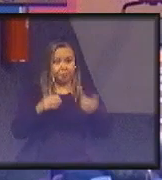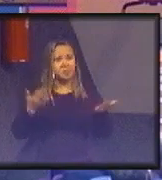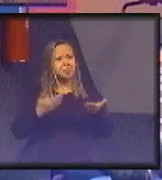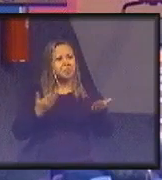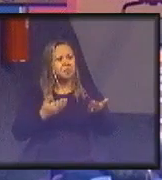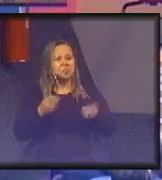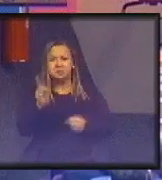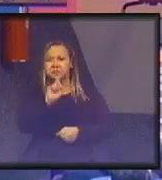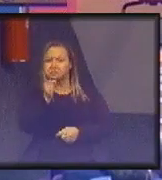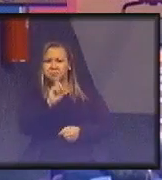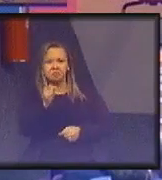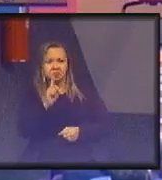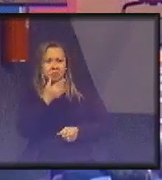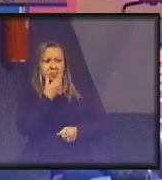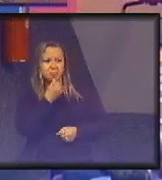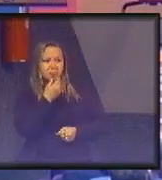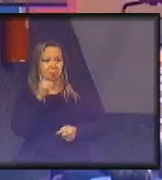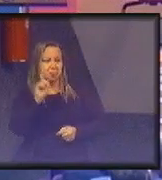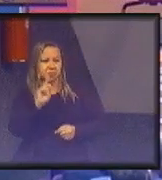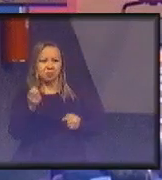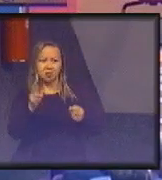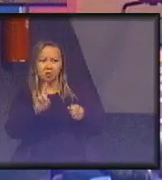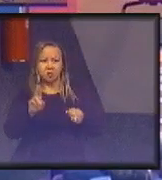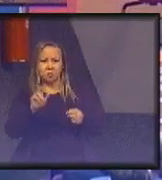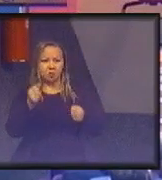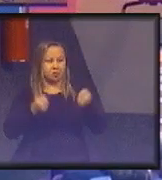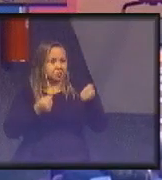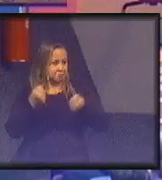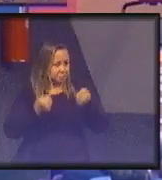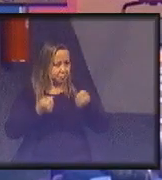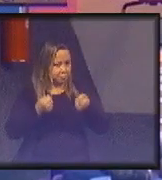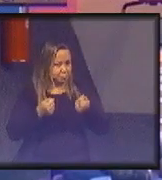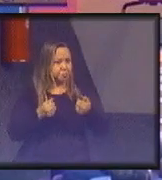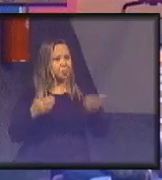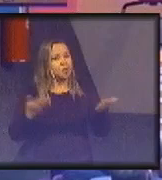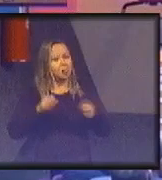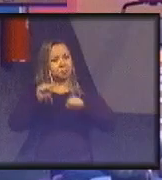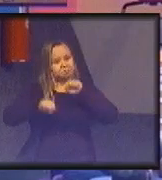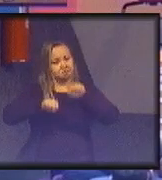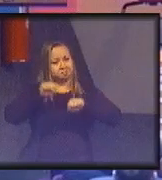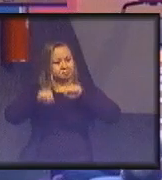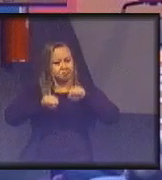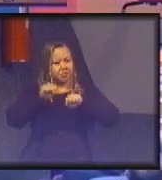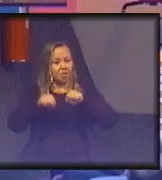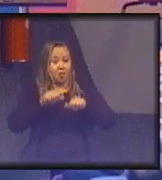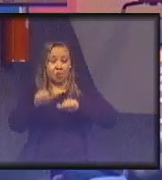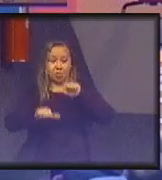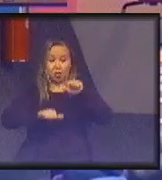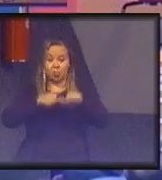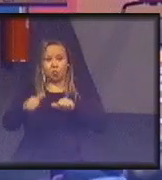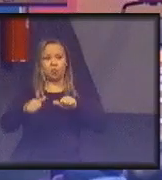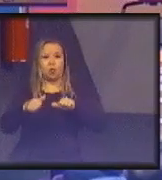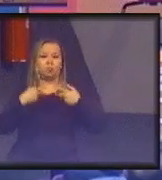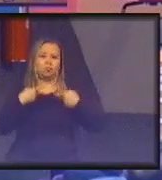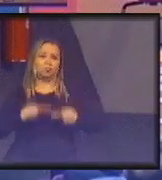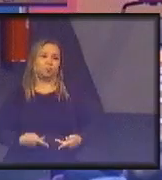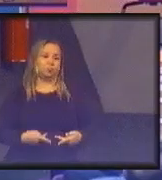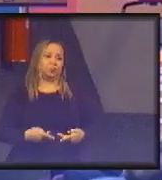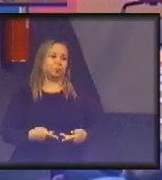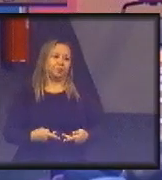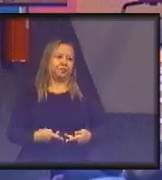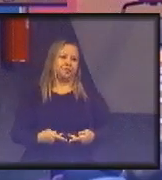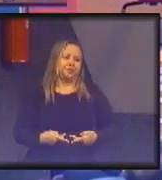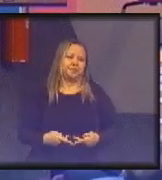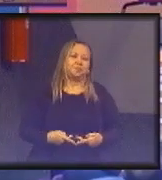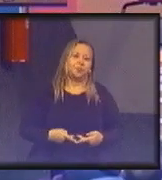usam automóvel e estão indo para a bicicleta. É uma mudança de comportamento. Quer dizer, então, a gente tem que apostar nessa mudança de